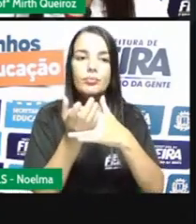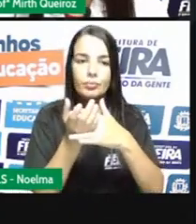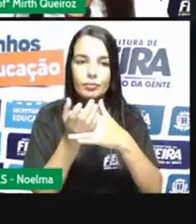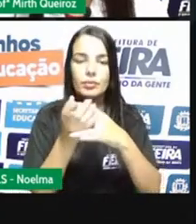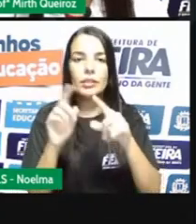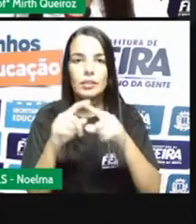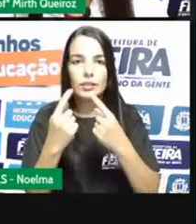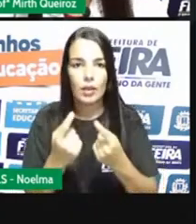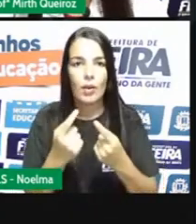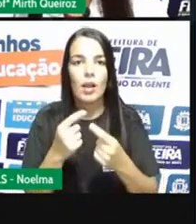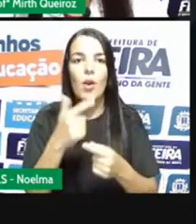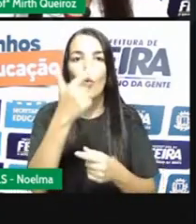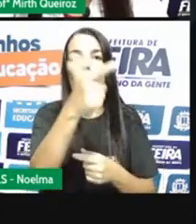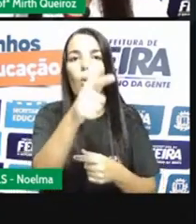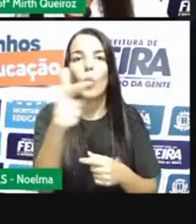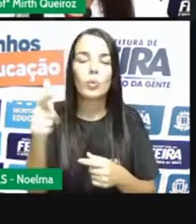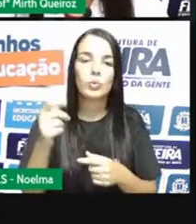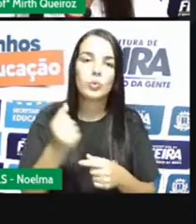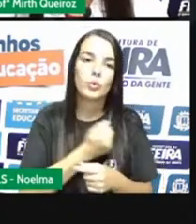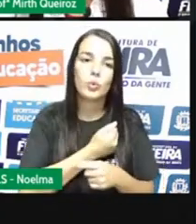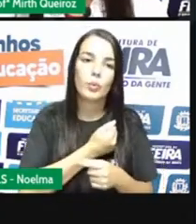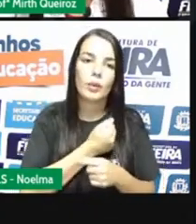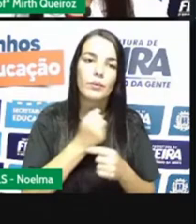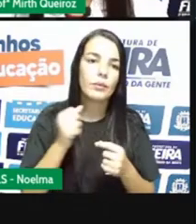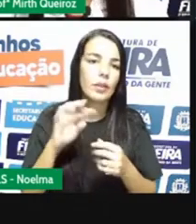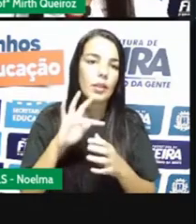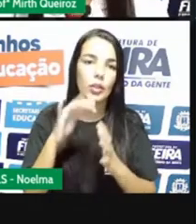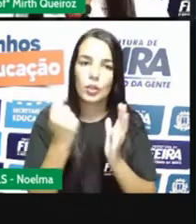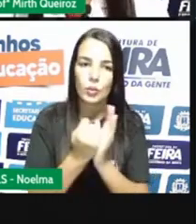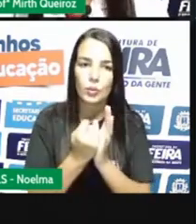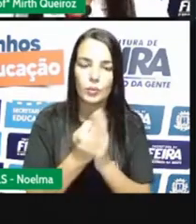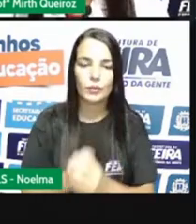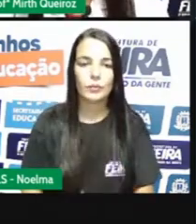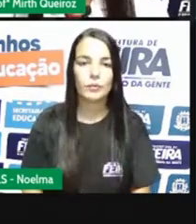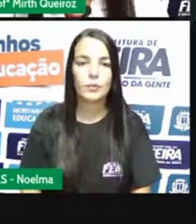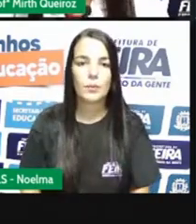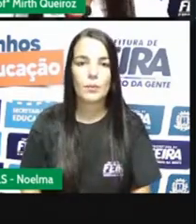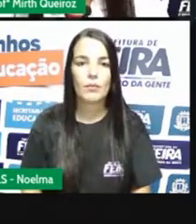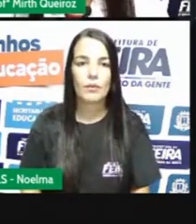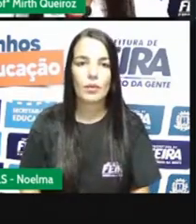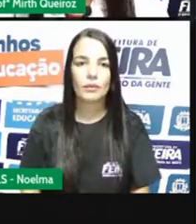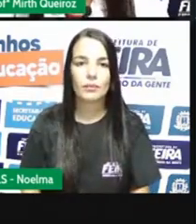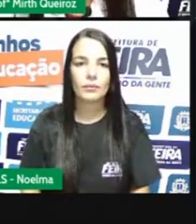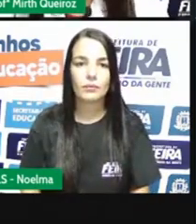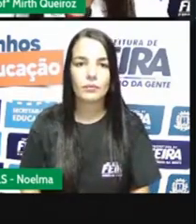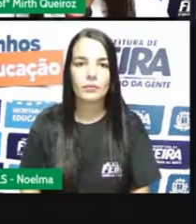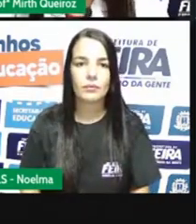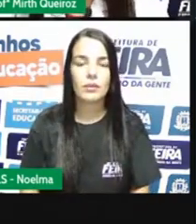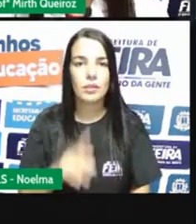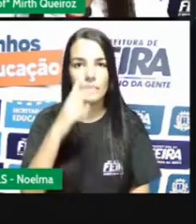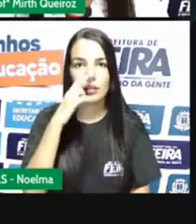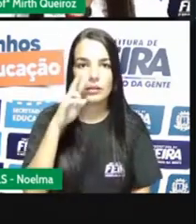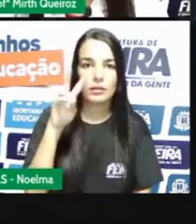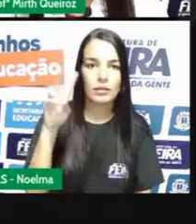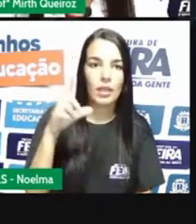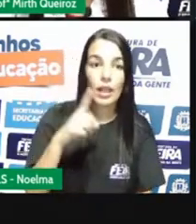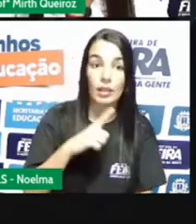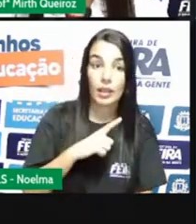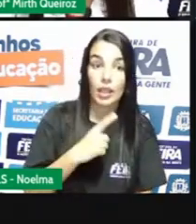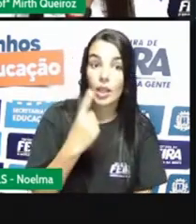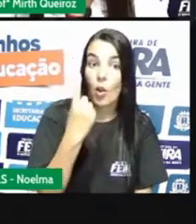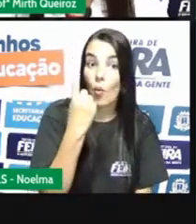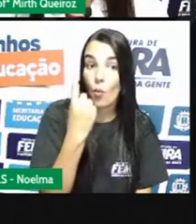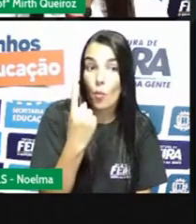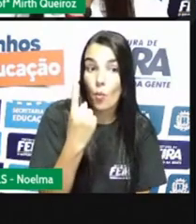naturais, certo? E números inteiros, né? Já aqui, nós temos um inteiro